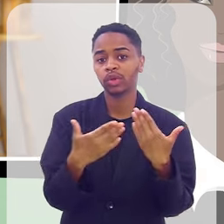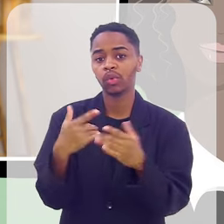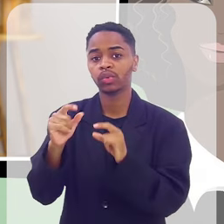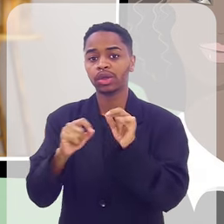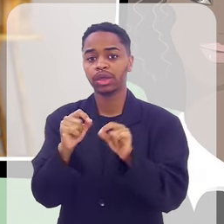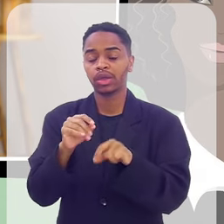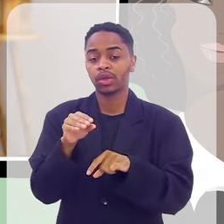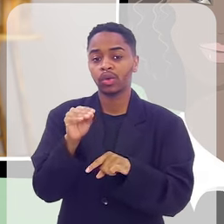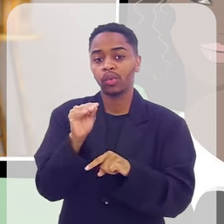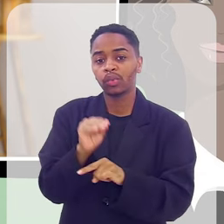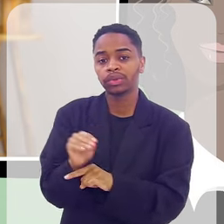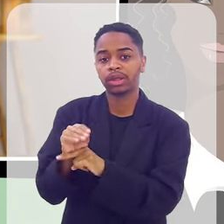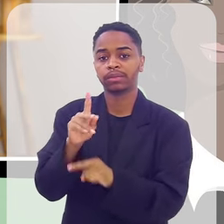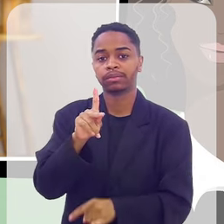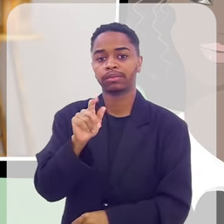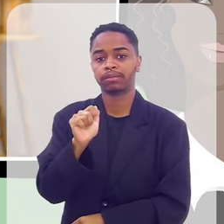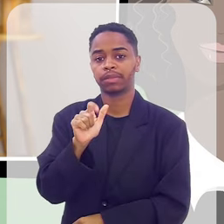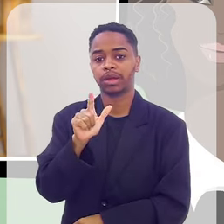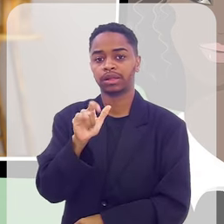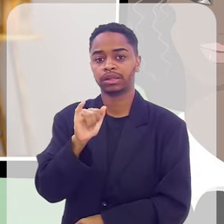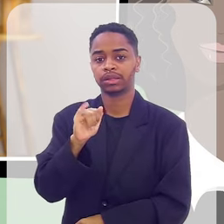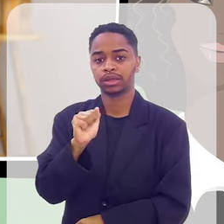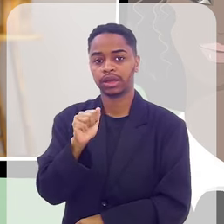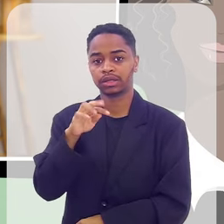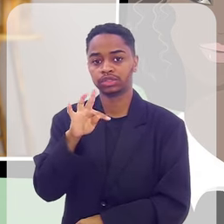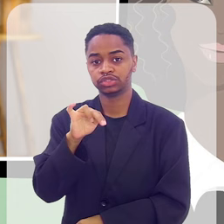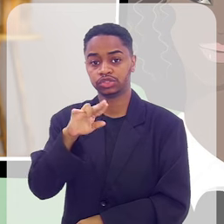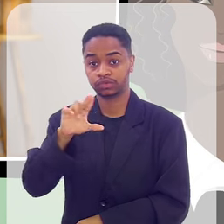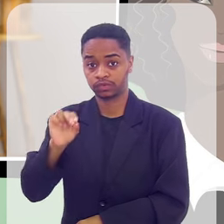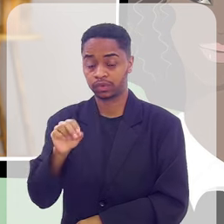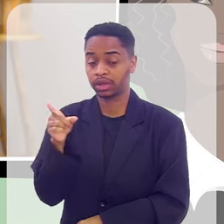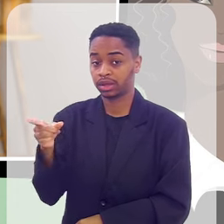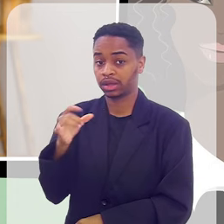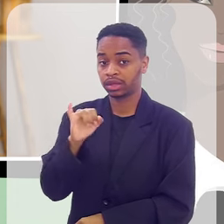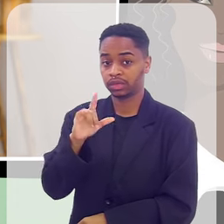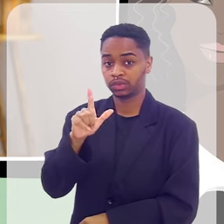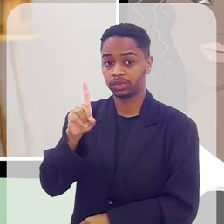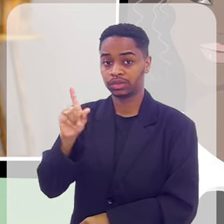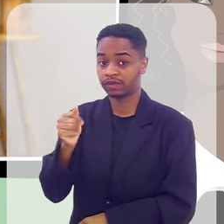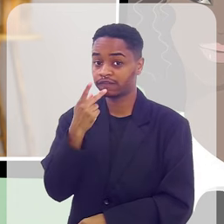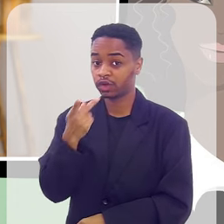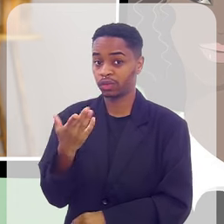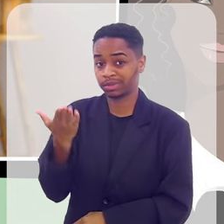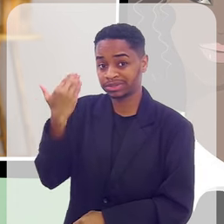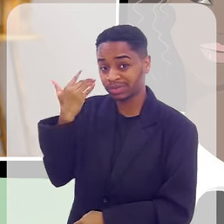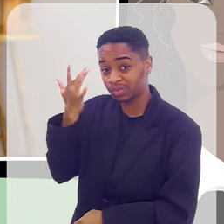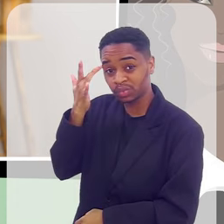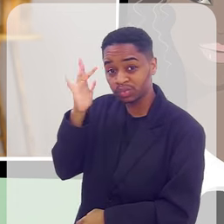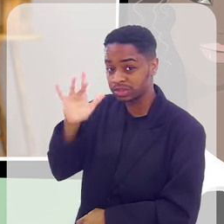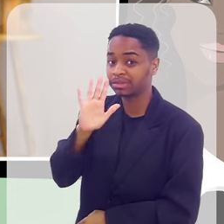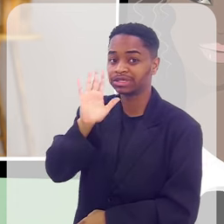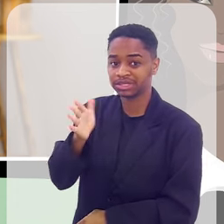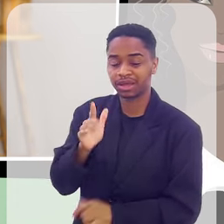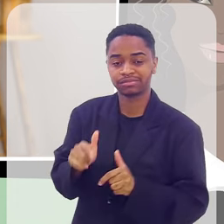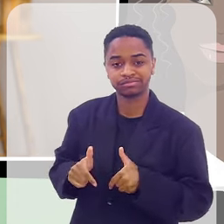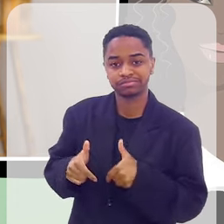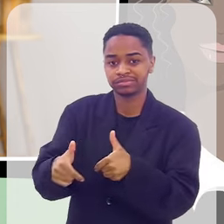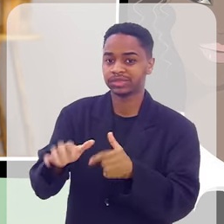cuidados paliativos, que muitas vezes, a Hilda falou que nem sabia que ela já